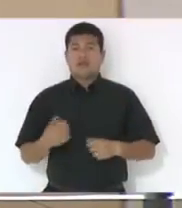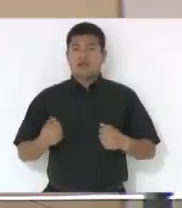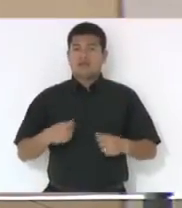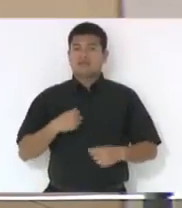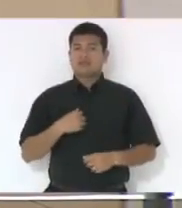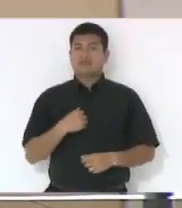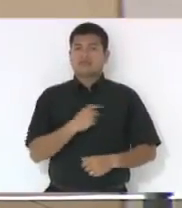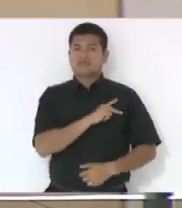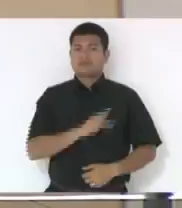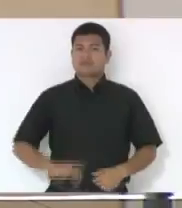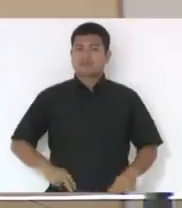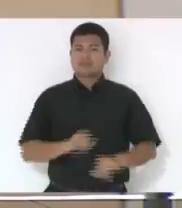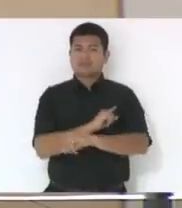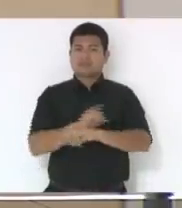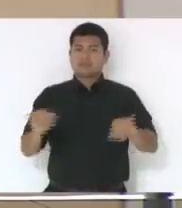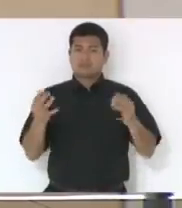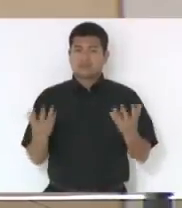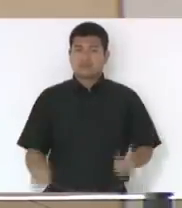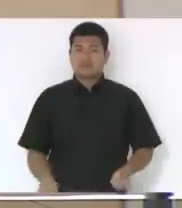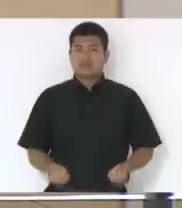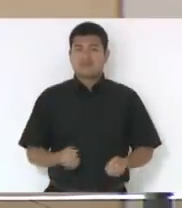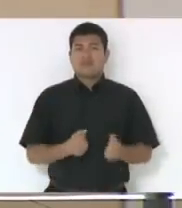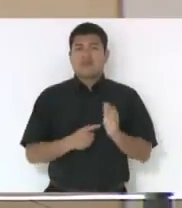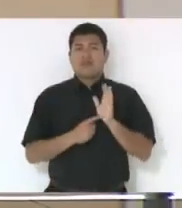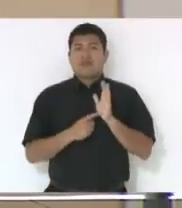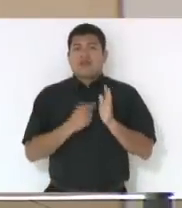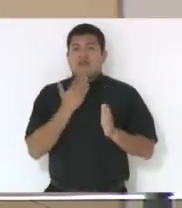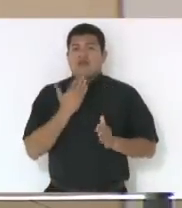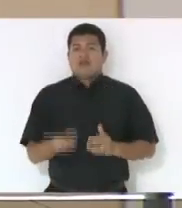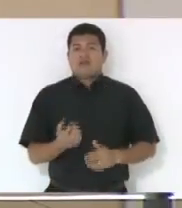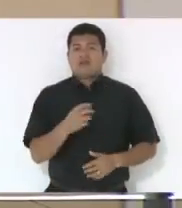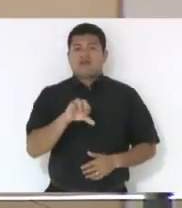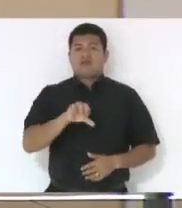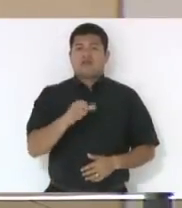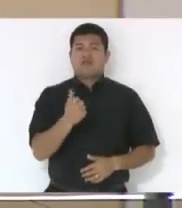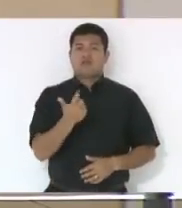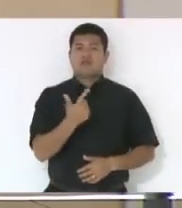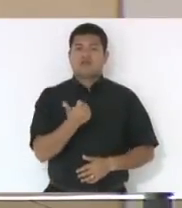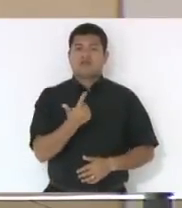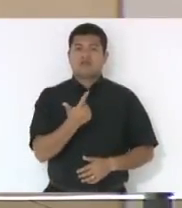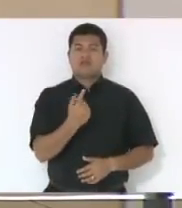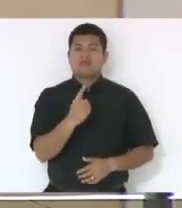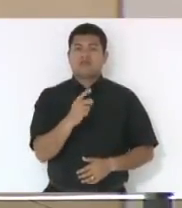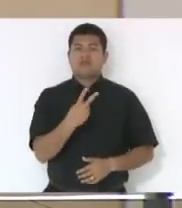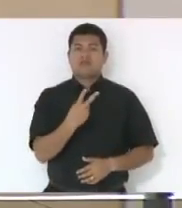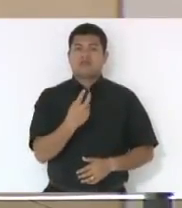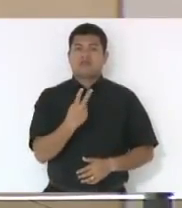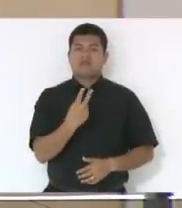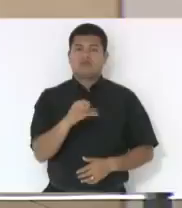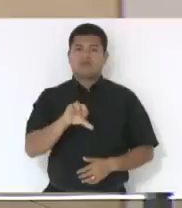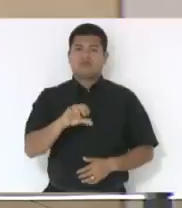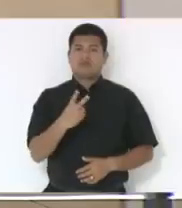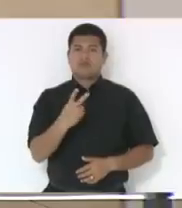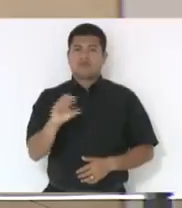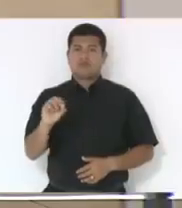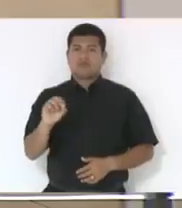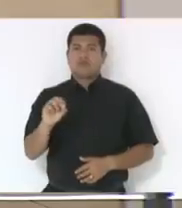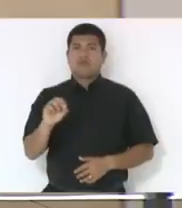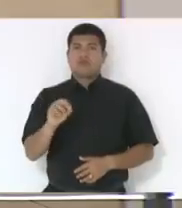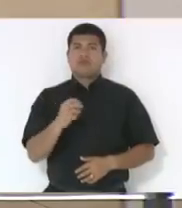defere os seguintes requerimentos. 918, deputado Mauro de Nadal, 920, Patrícia Dessa, 922, deputado Dissera de Incheide,